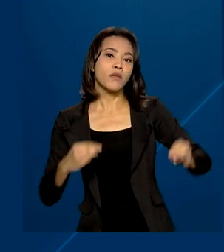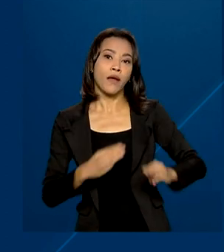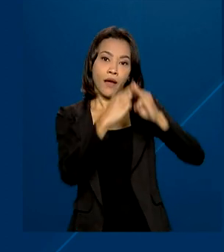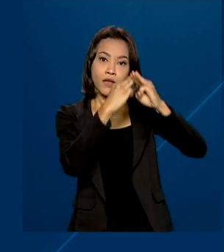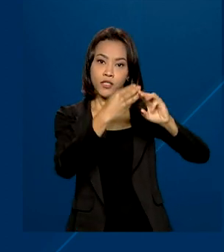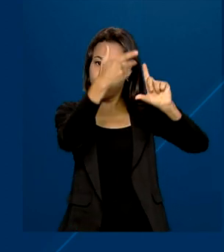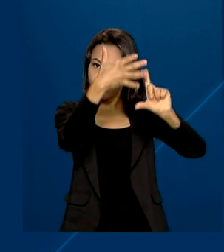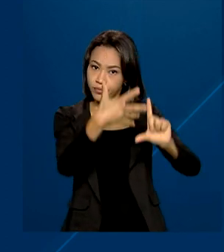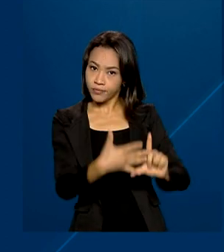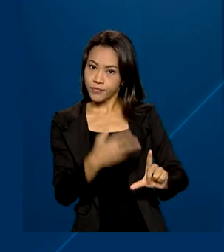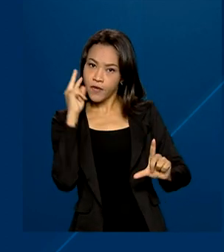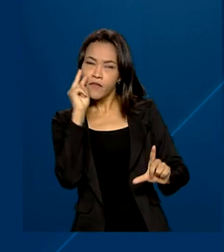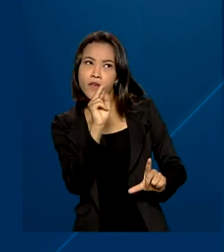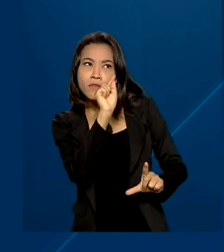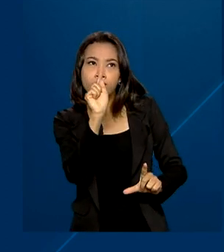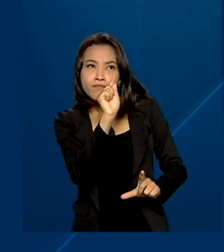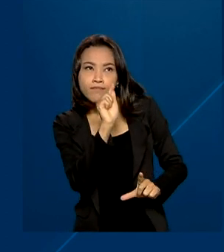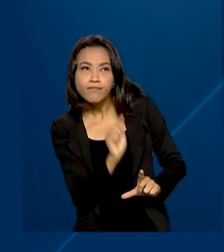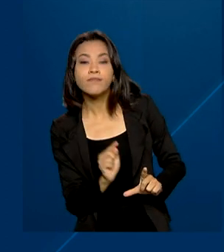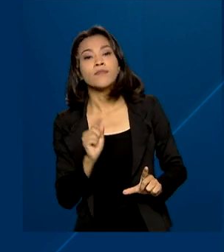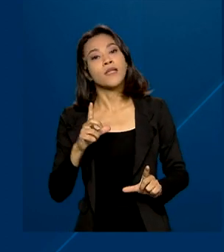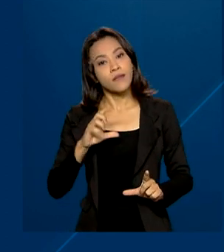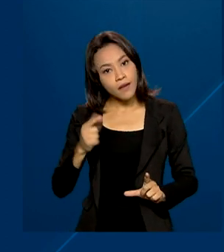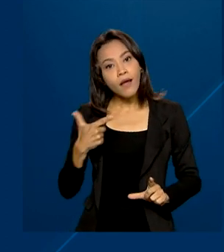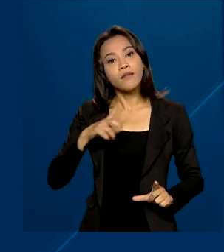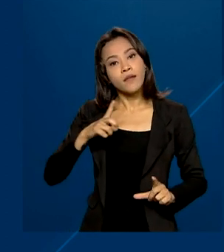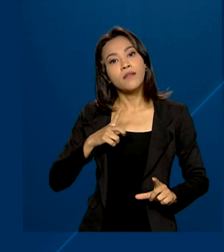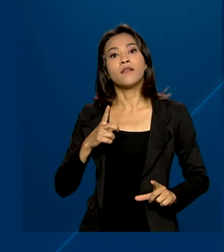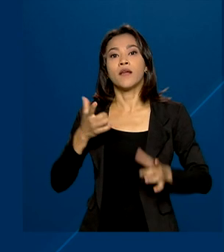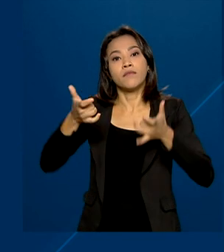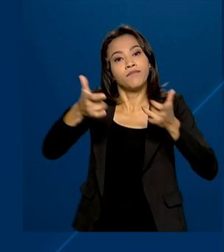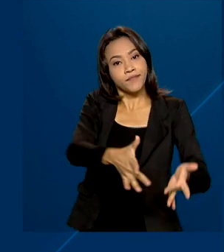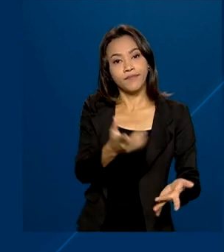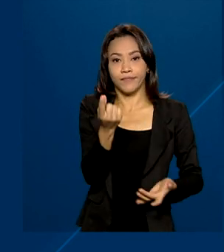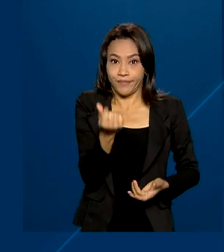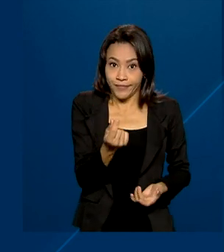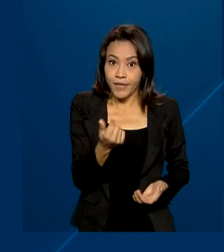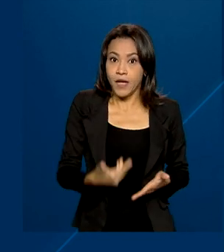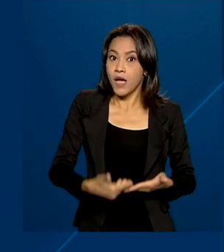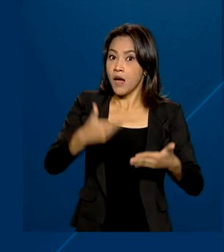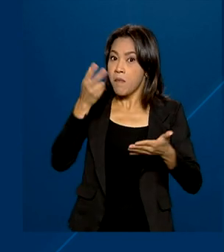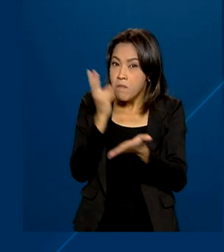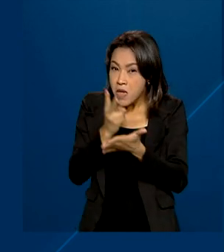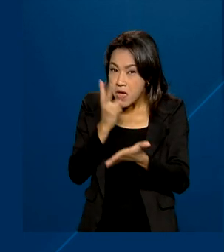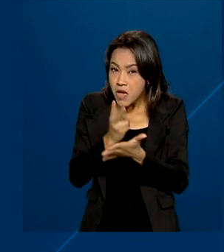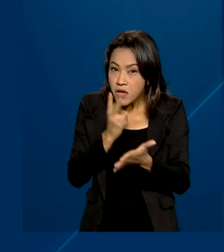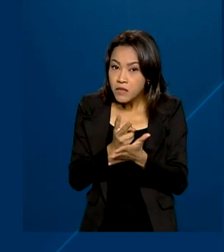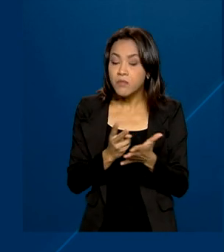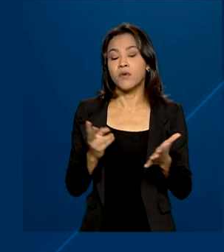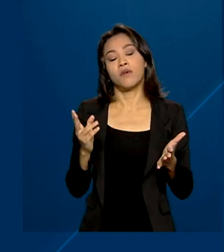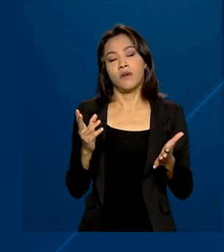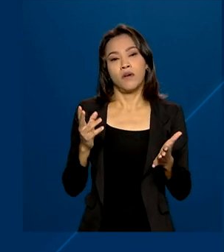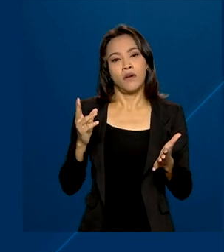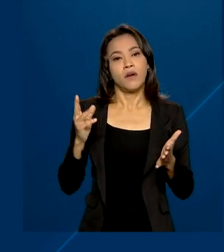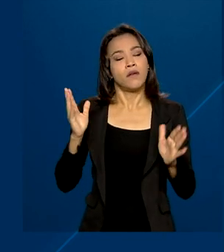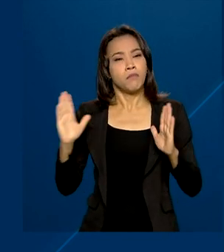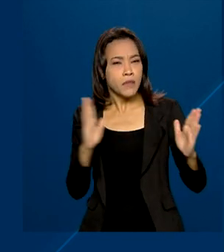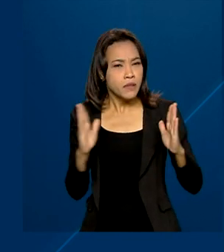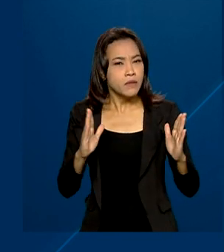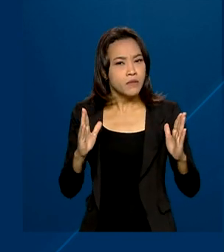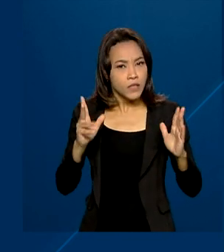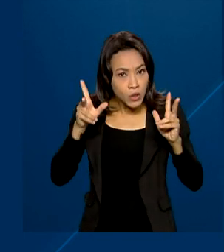saldo na conta deve estar positivo e o usuário não pode ter realizado saque pelo mesmo motivo em um período